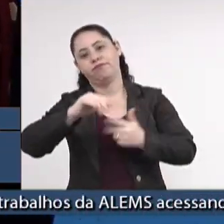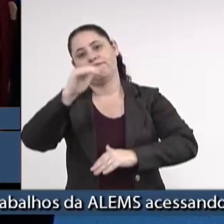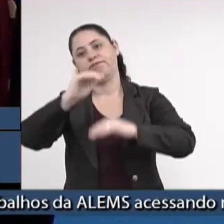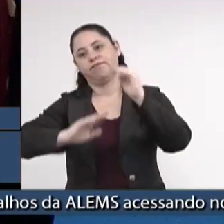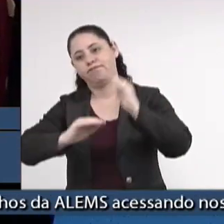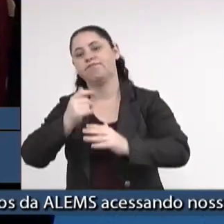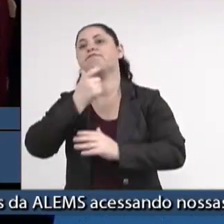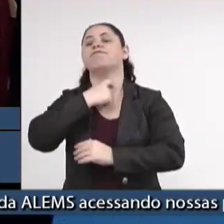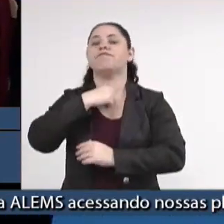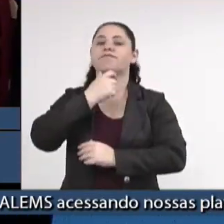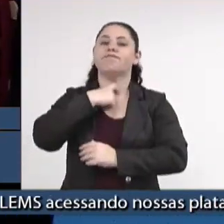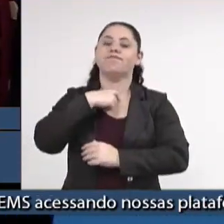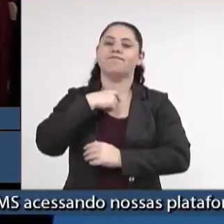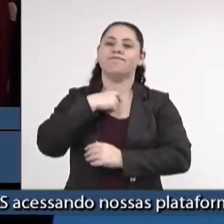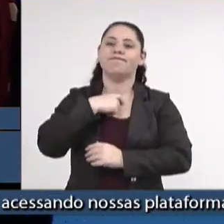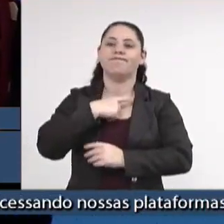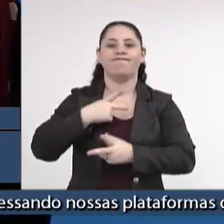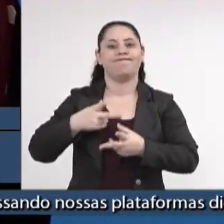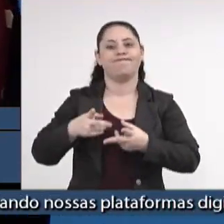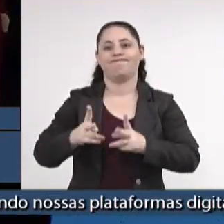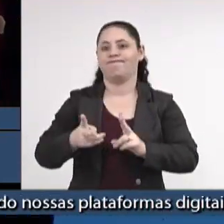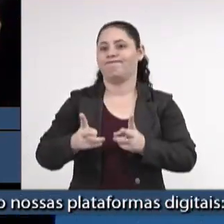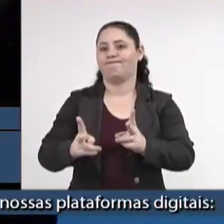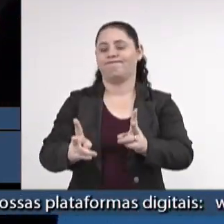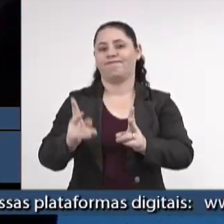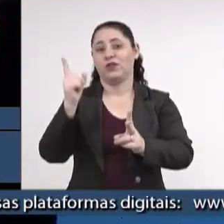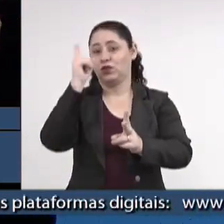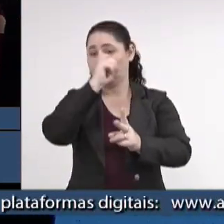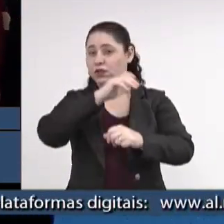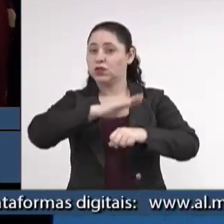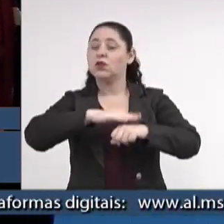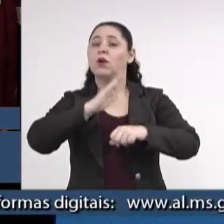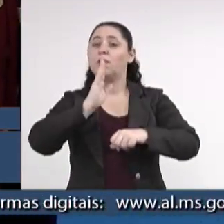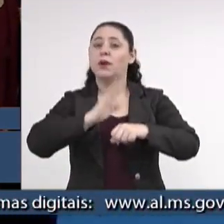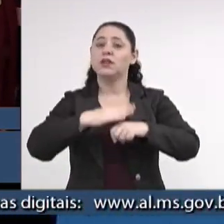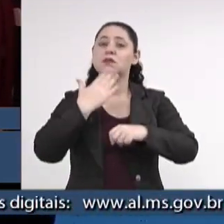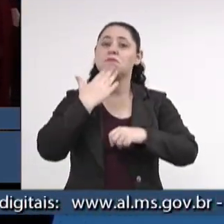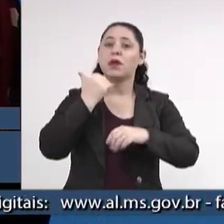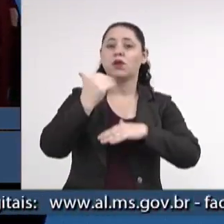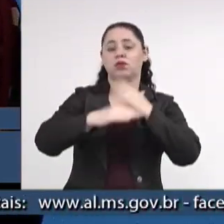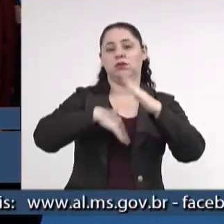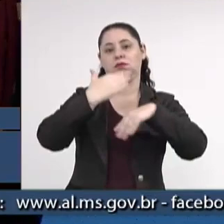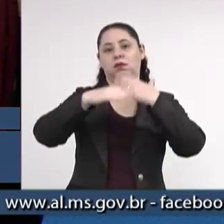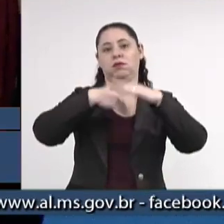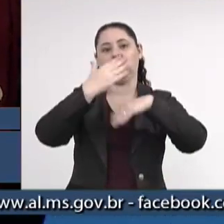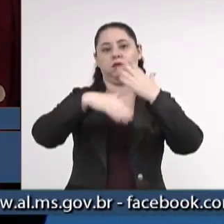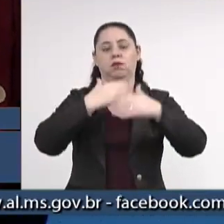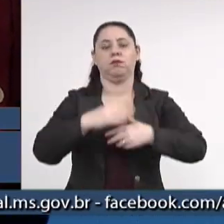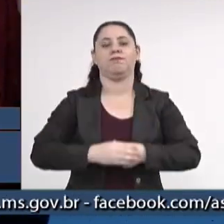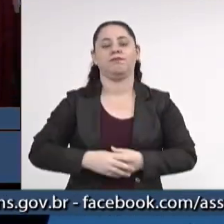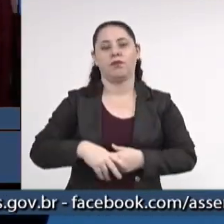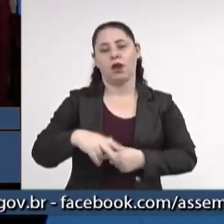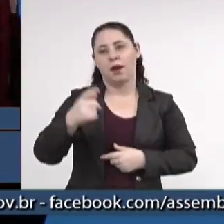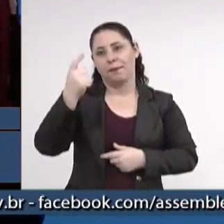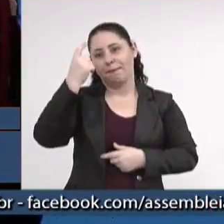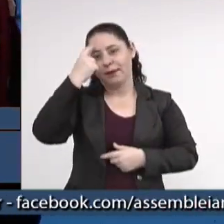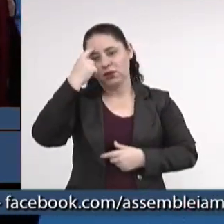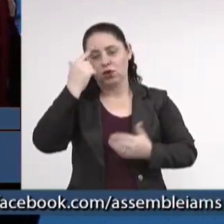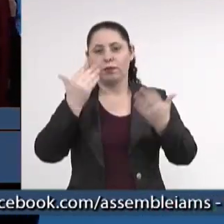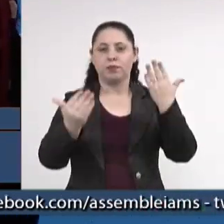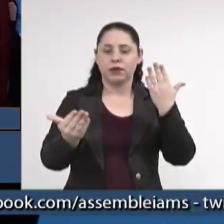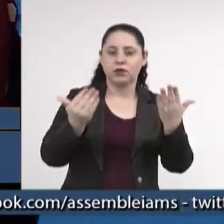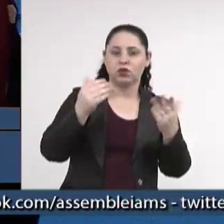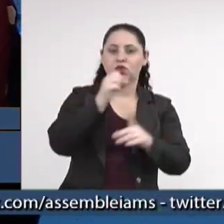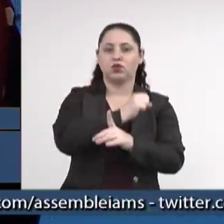necessárias, os sintomas ficarão mais consolidados, prejudicando o desenvolvimento cognitivo e